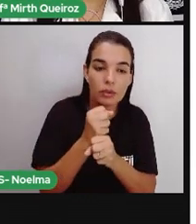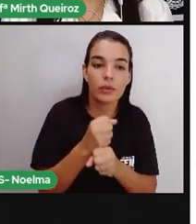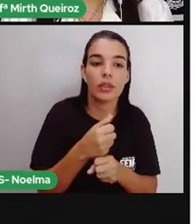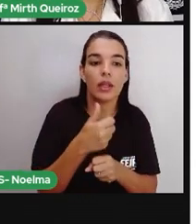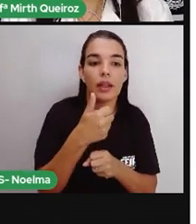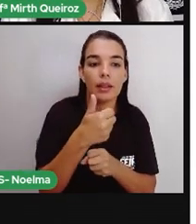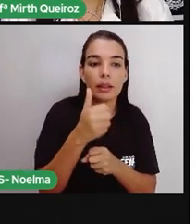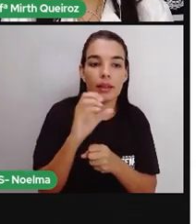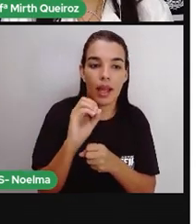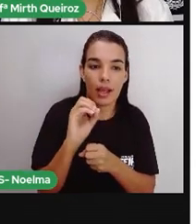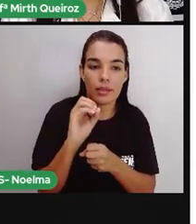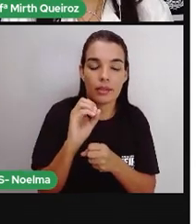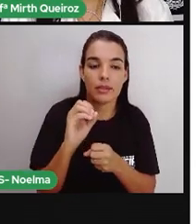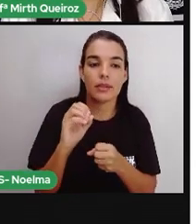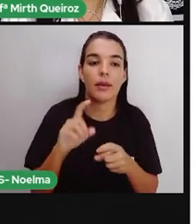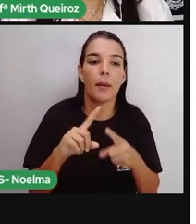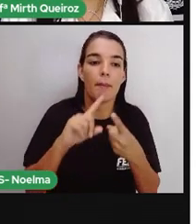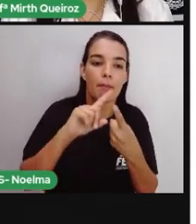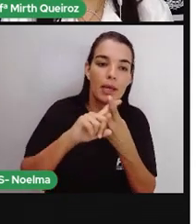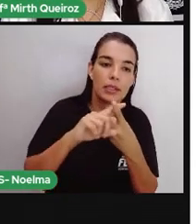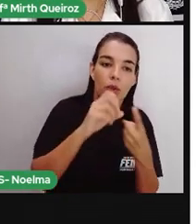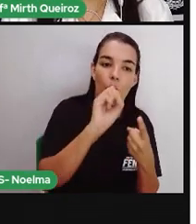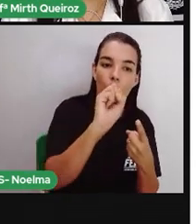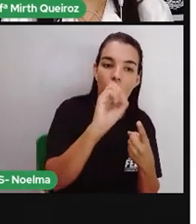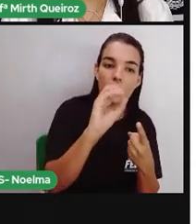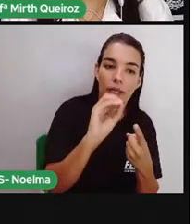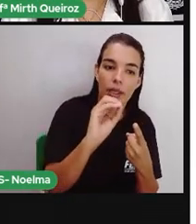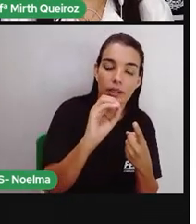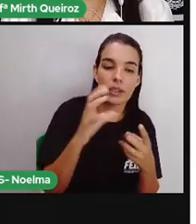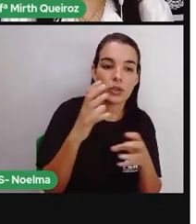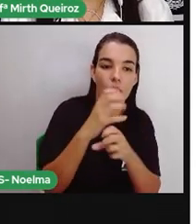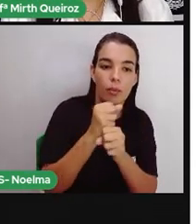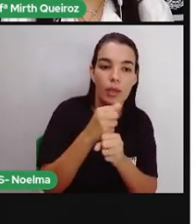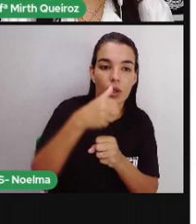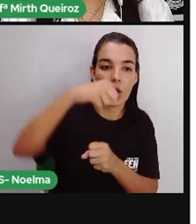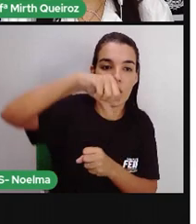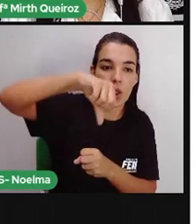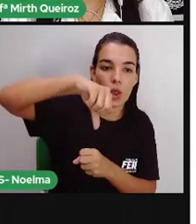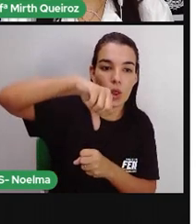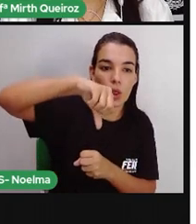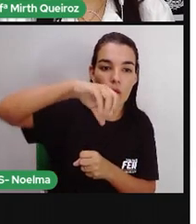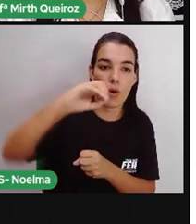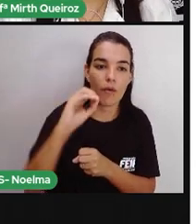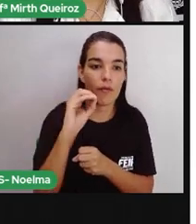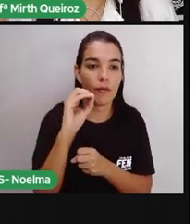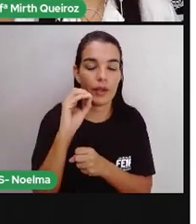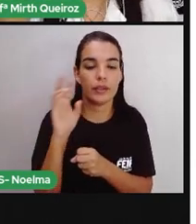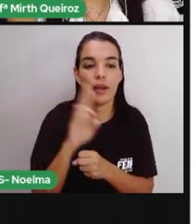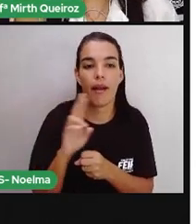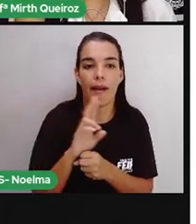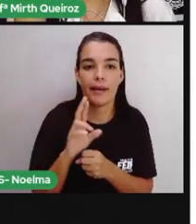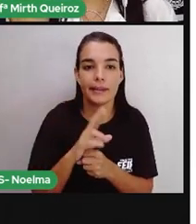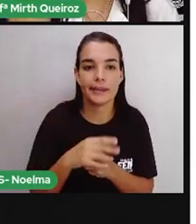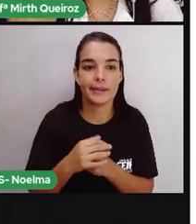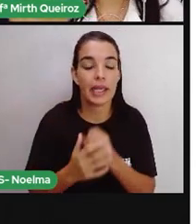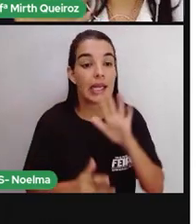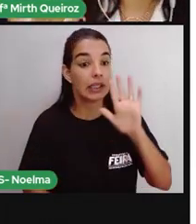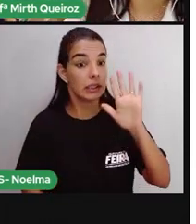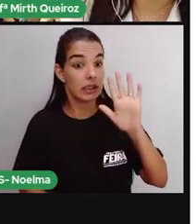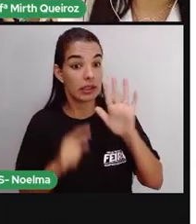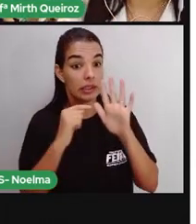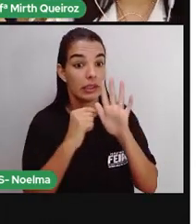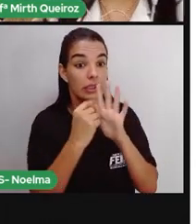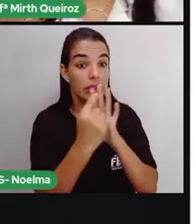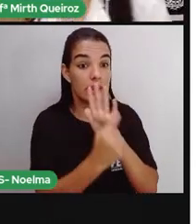gente tinha 80 mais 10, 90 reais. 5 moedas de 25 centavos. 5 moedas de